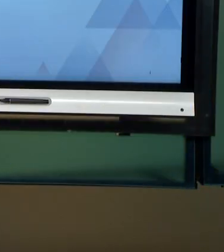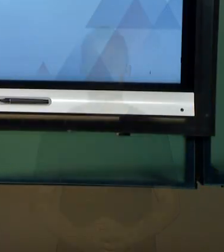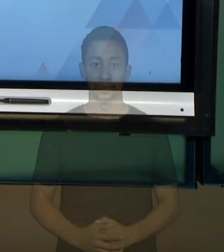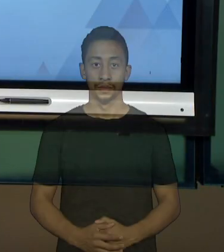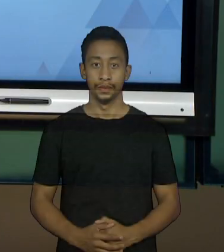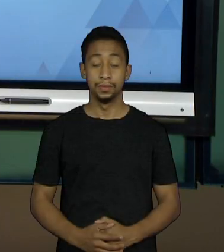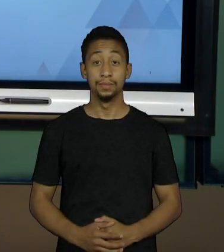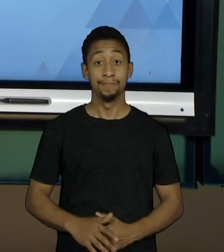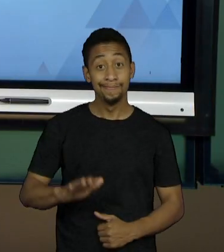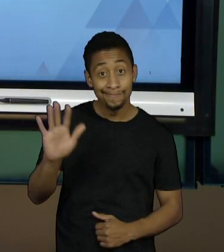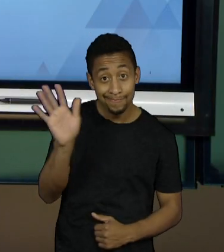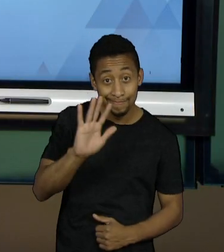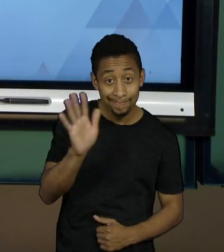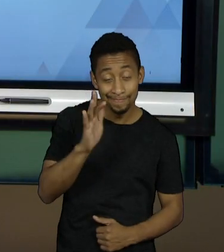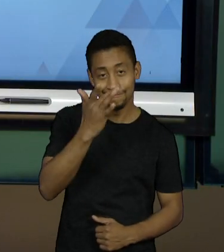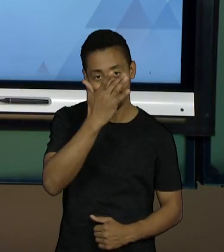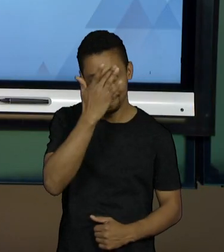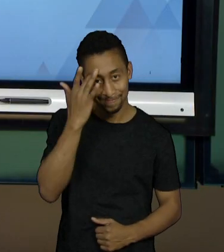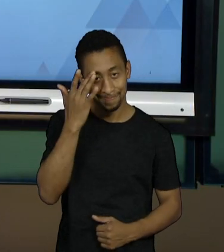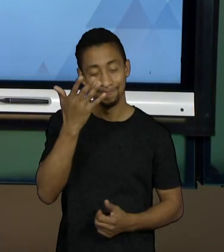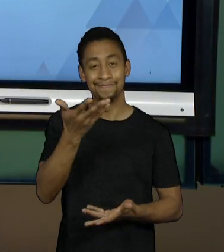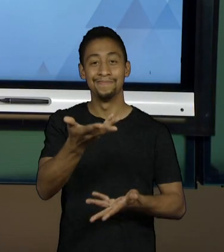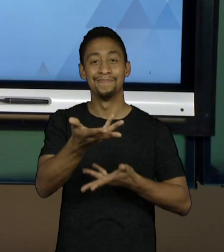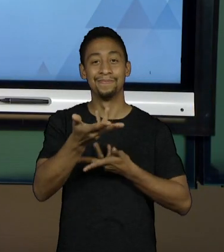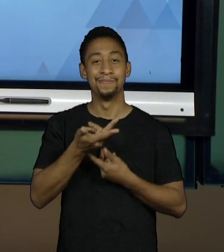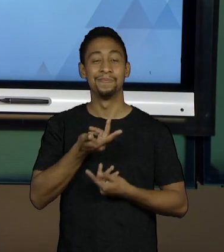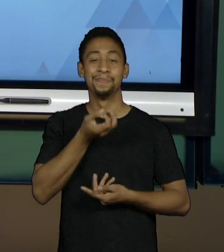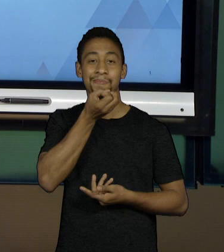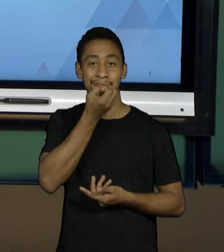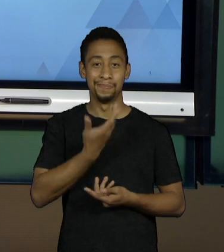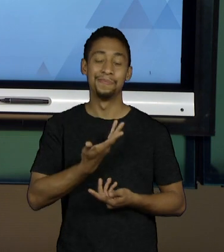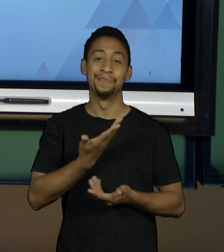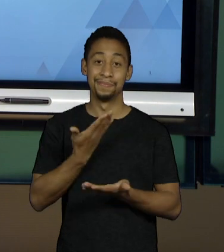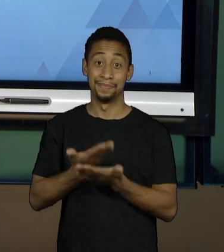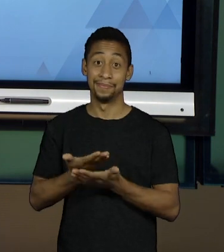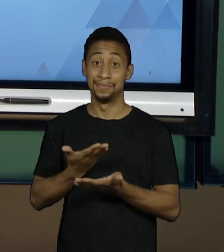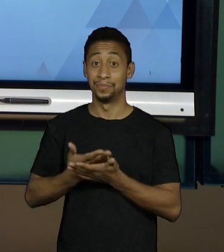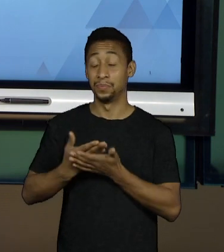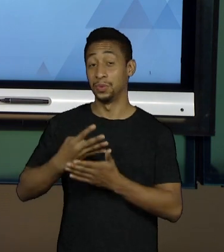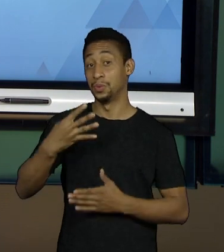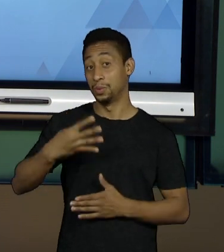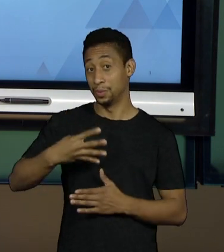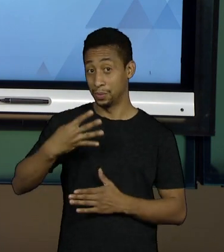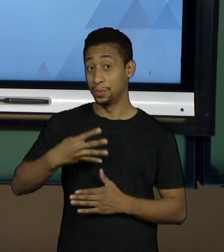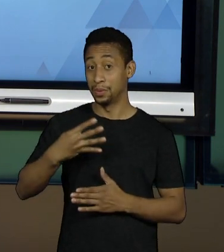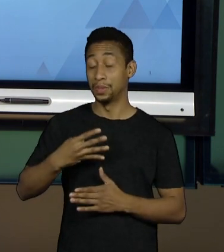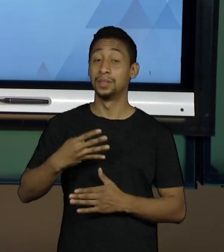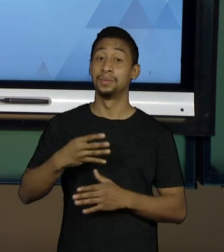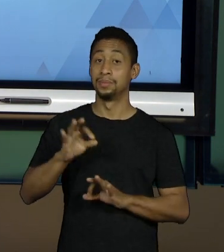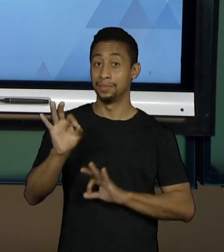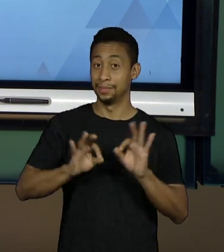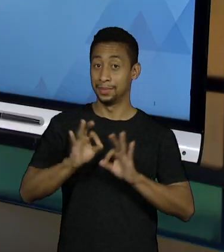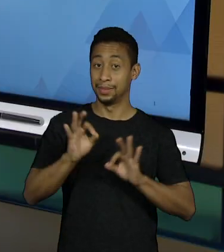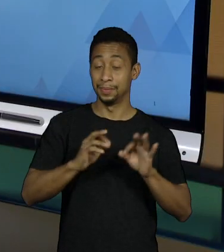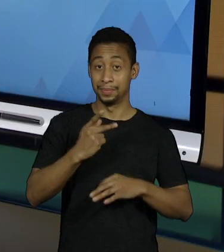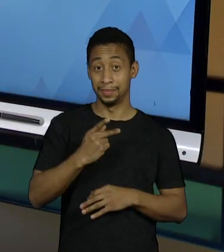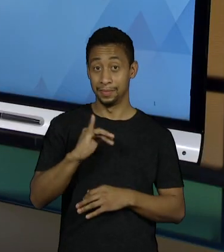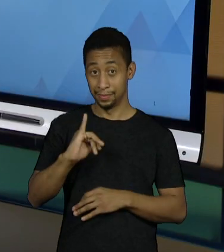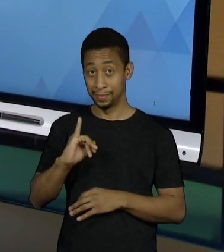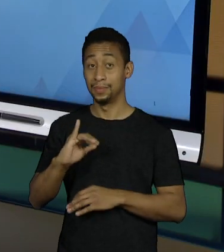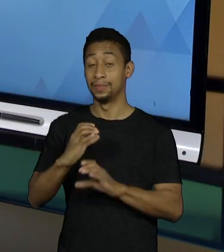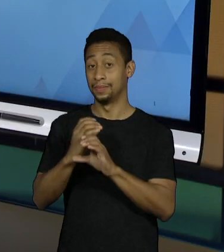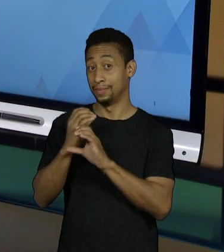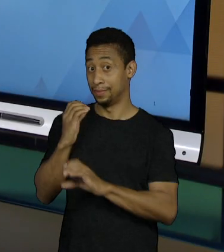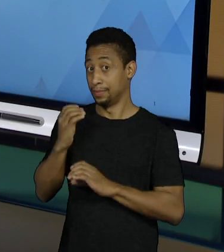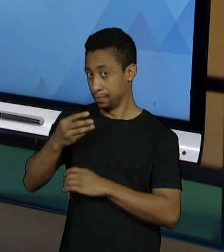Olá pessoal, bem-vindo à aula 4 do Projeto Integrador para Engenharia 3. Hoje o tema da